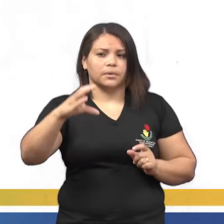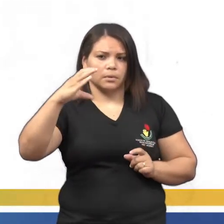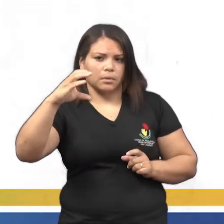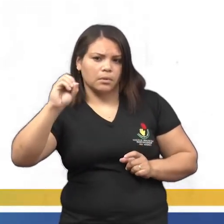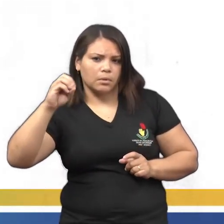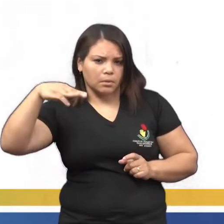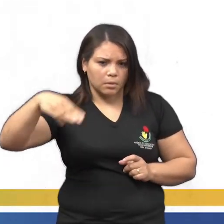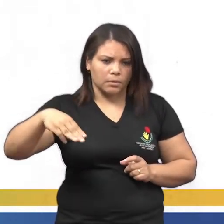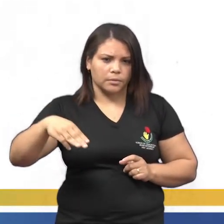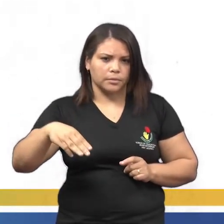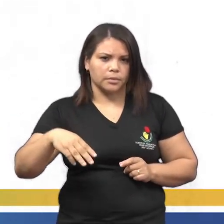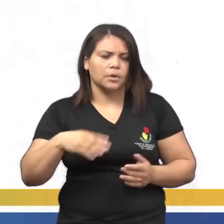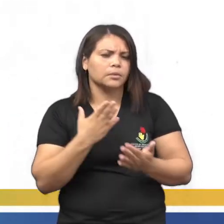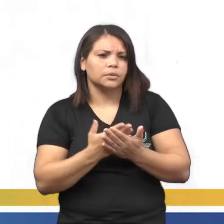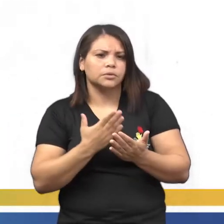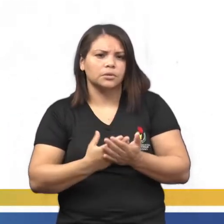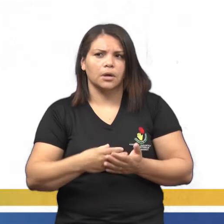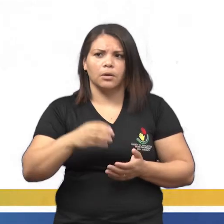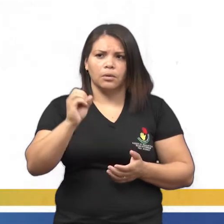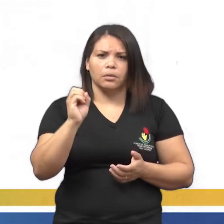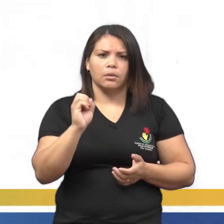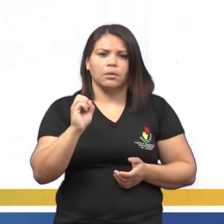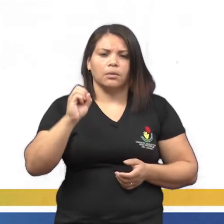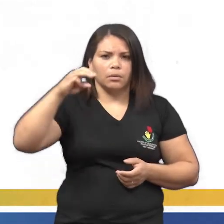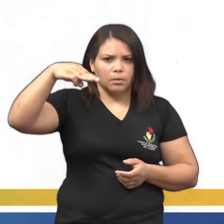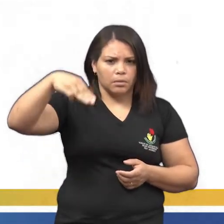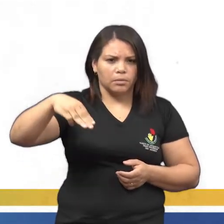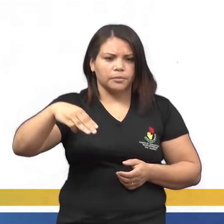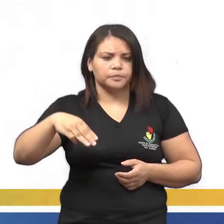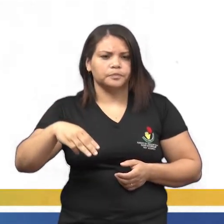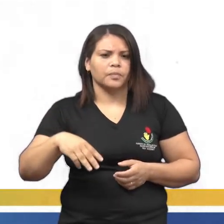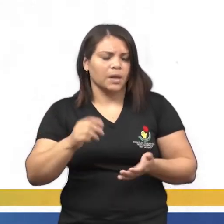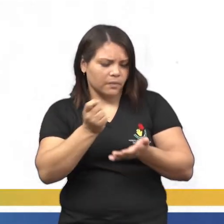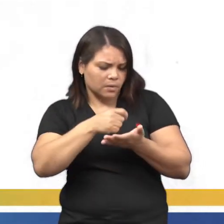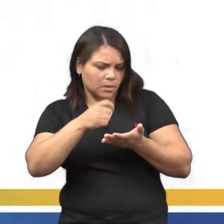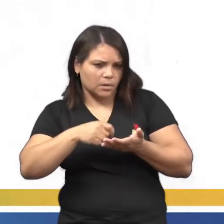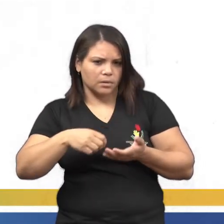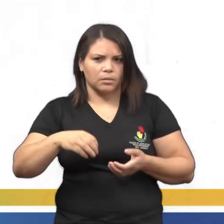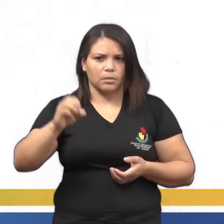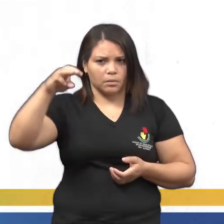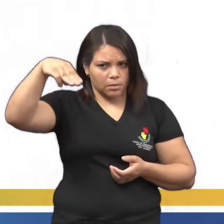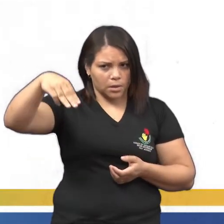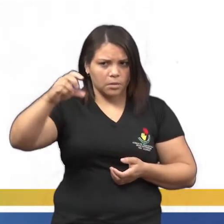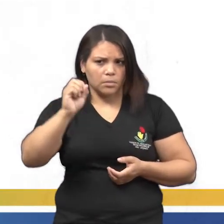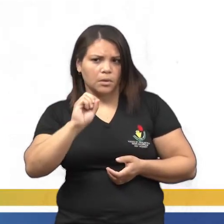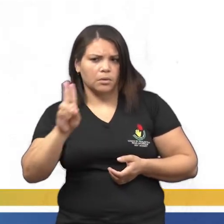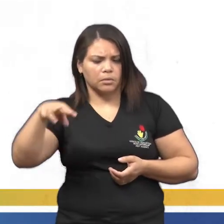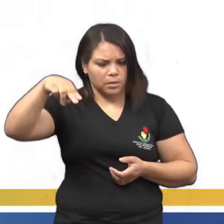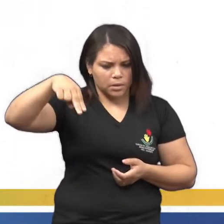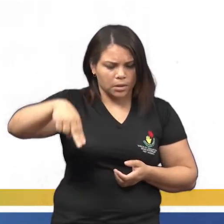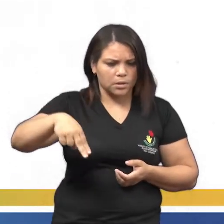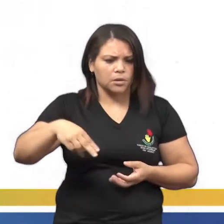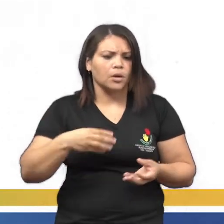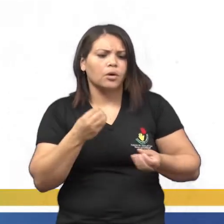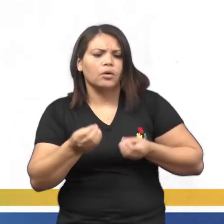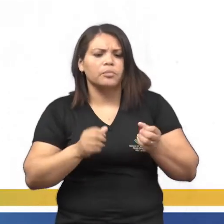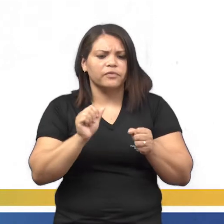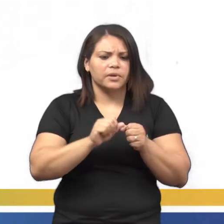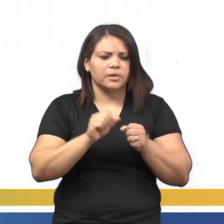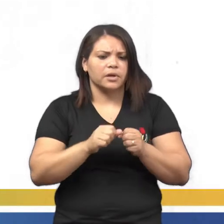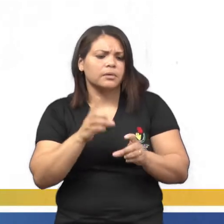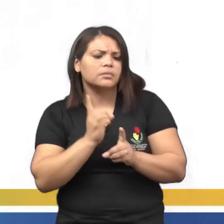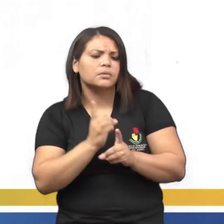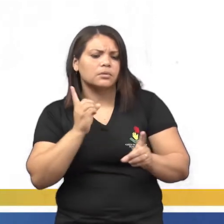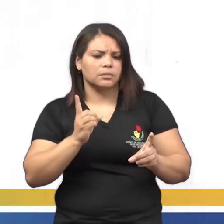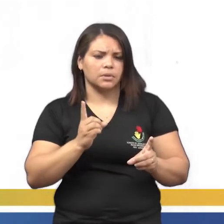O ON, né? Esse ON, ele vai ser escrito com o M ou com o N. Mas aí como é que eu vou fazer pra descobrir